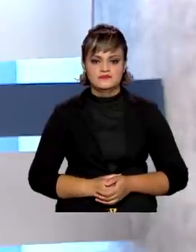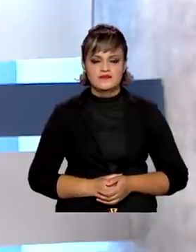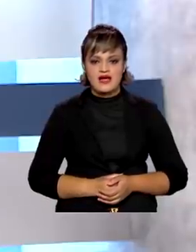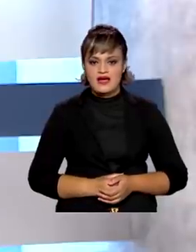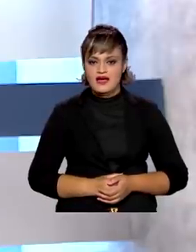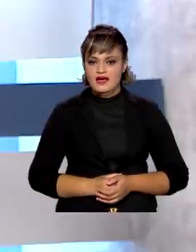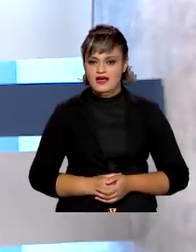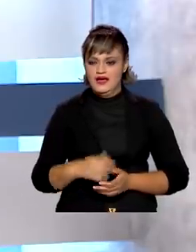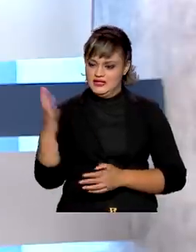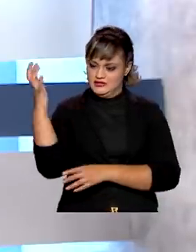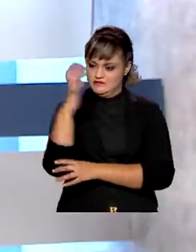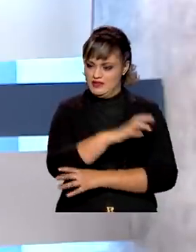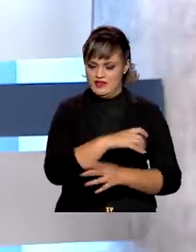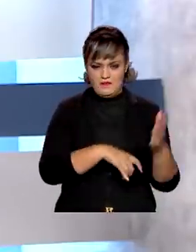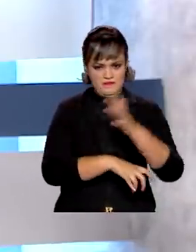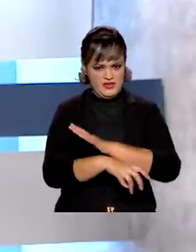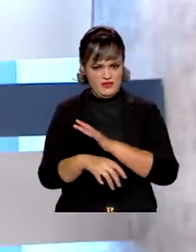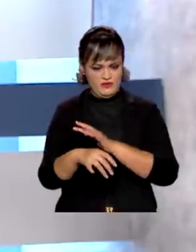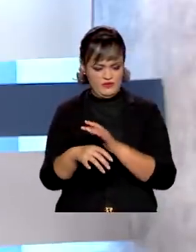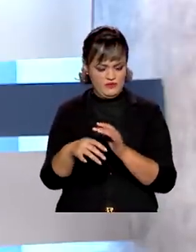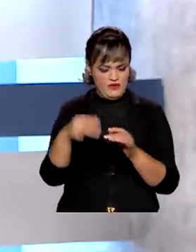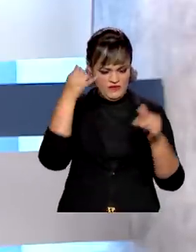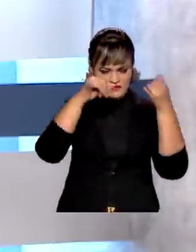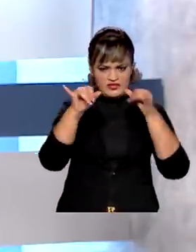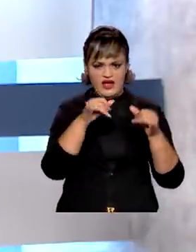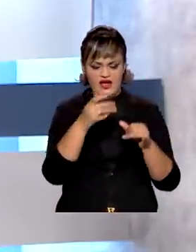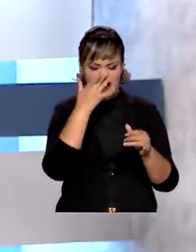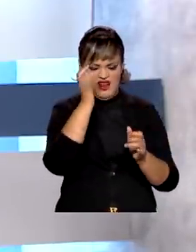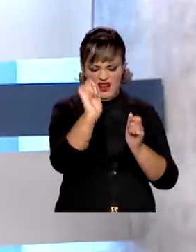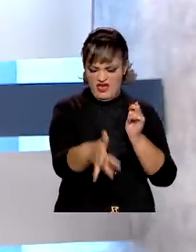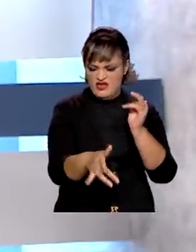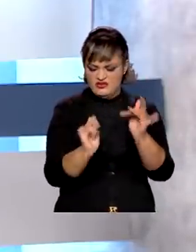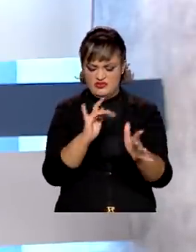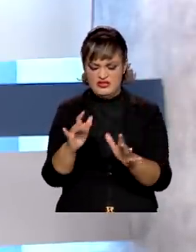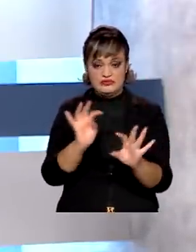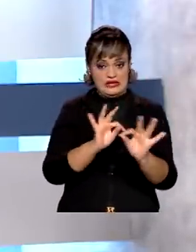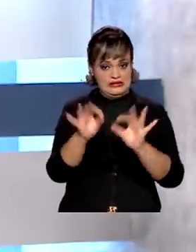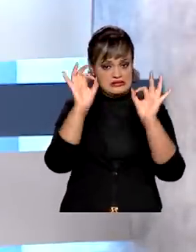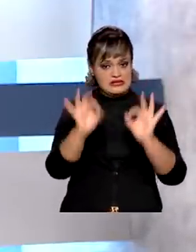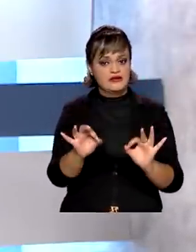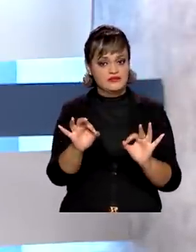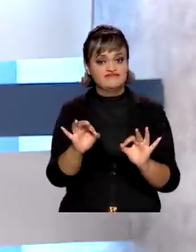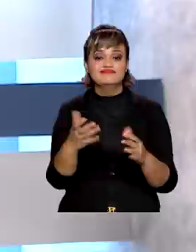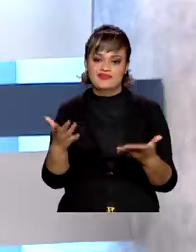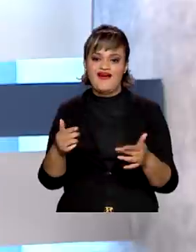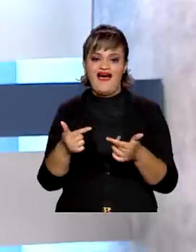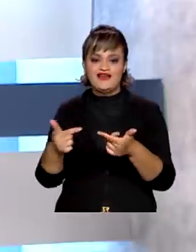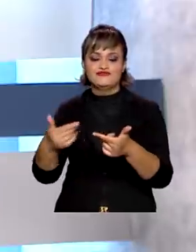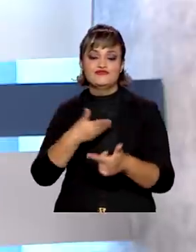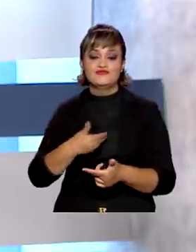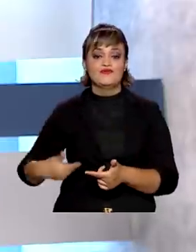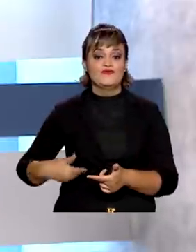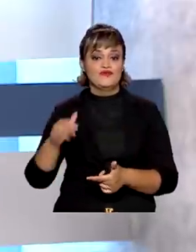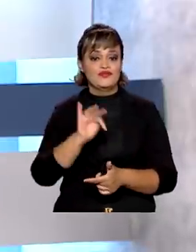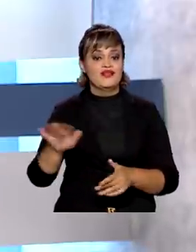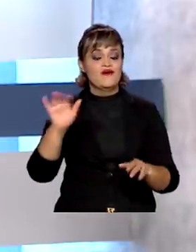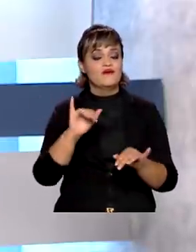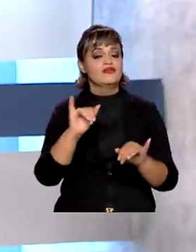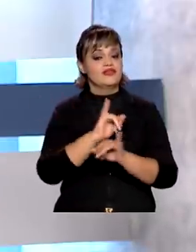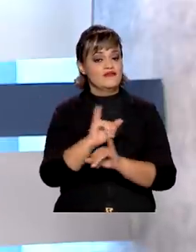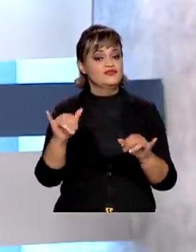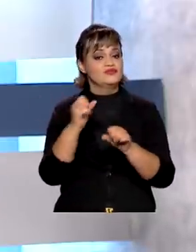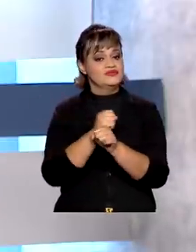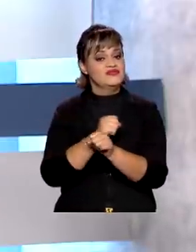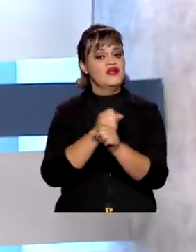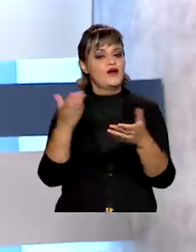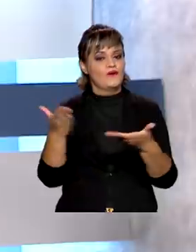Combate ao desmatamento e desativação dos lixões a céu aberto. Essas são algumas das ações do governo federal anunciadas este